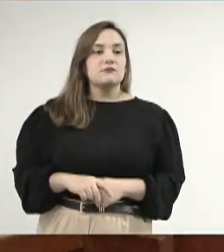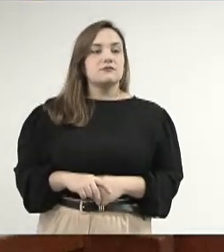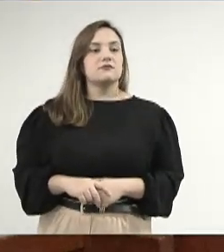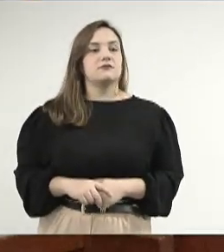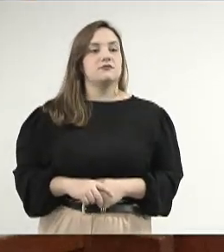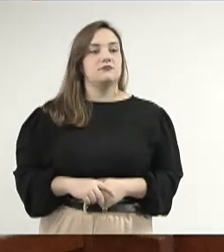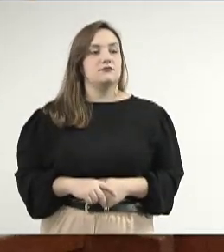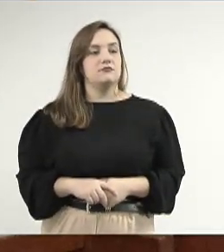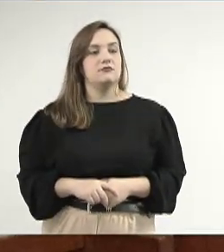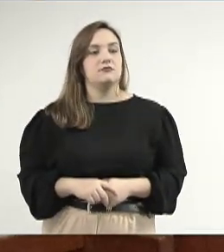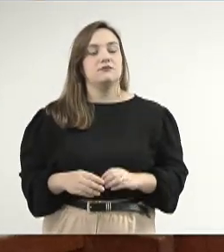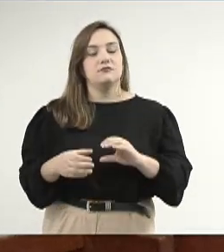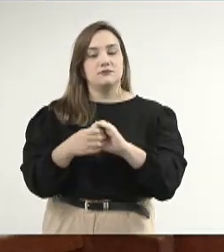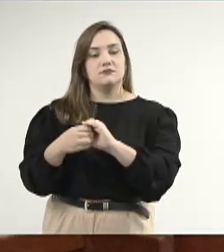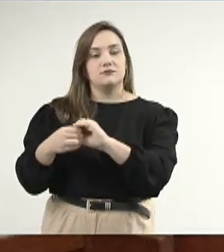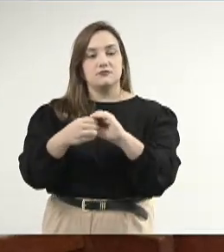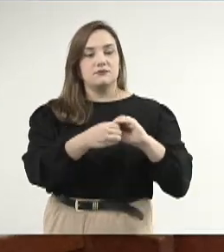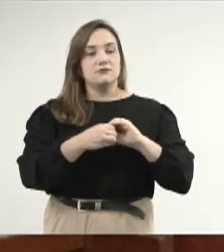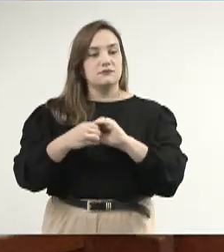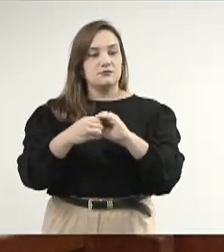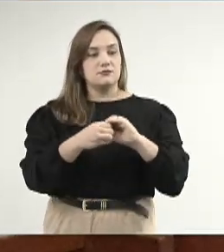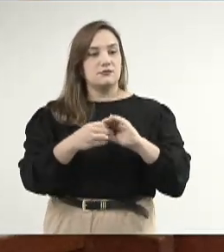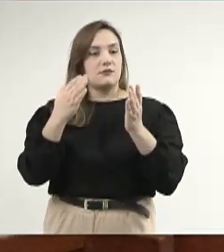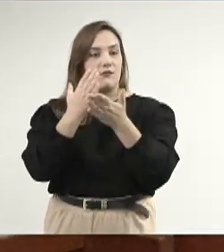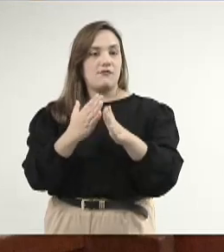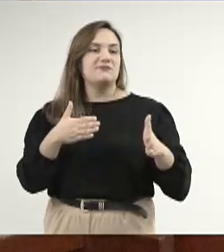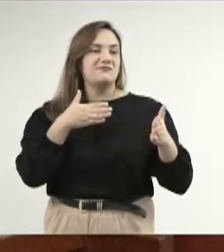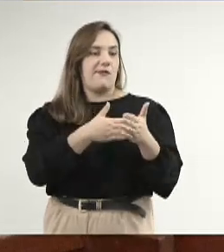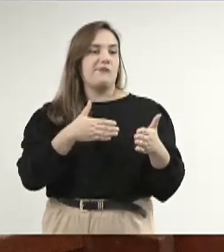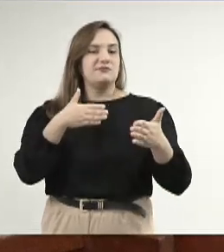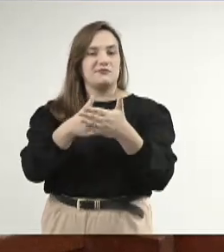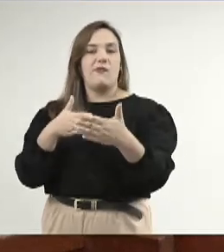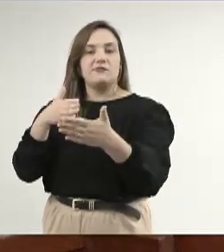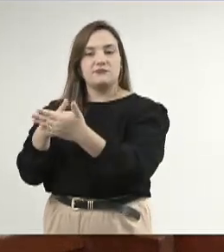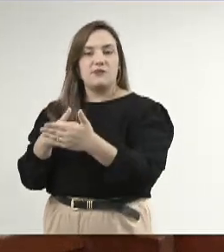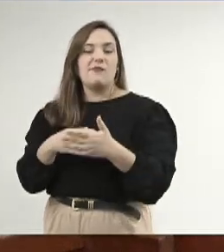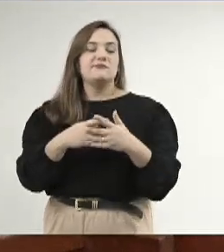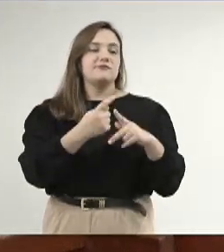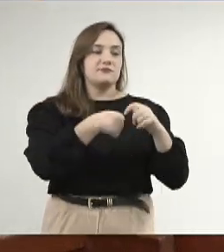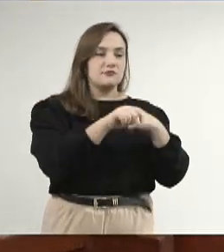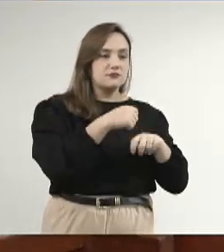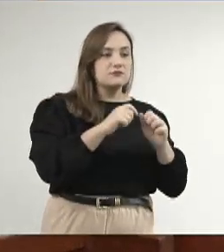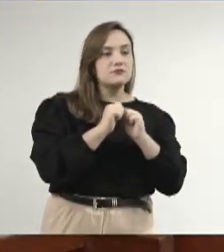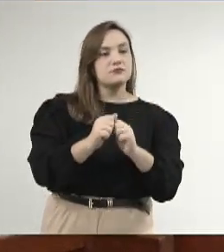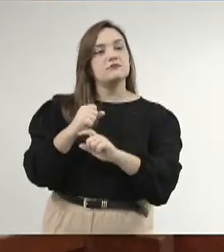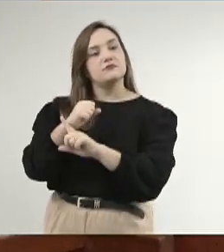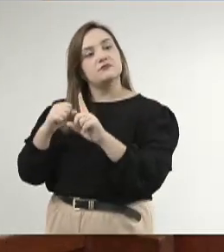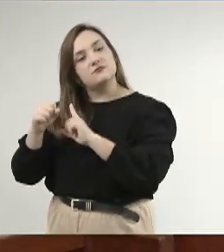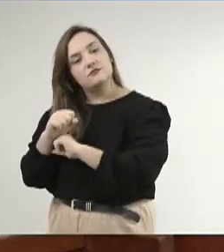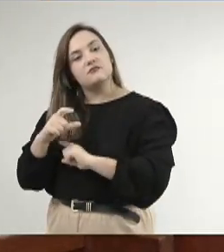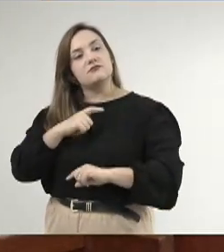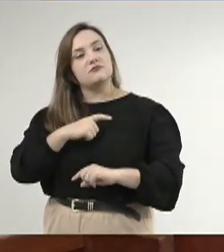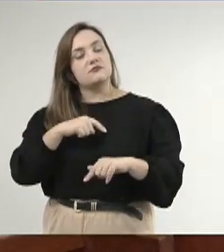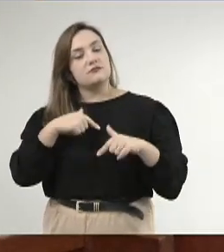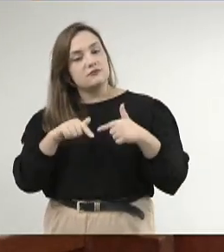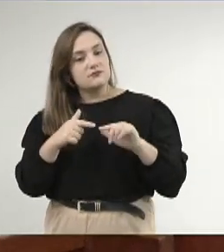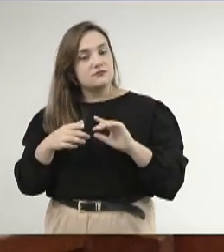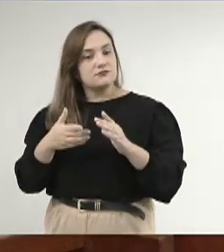societário que quebra a barreira entre o econômico e social, com forte presença do trabalho